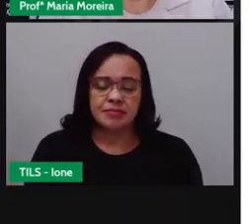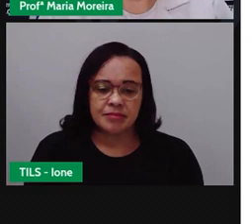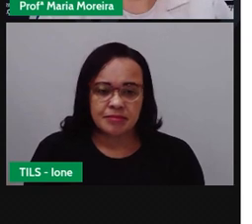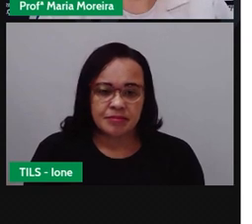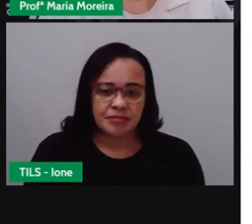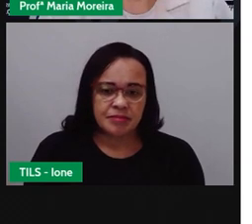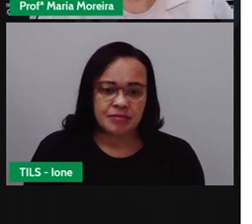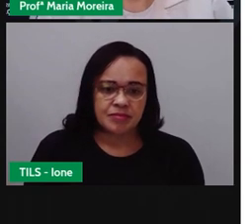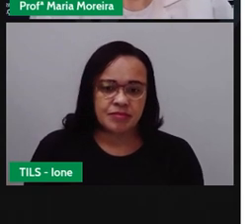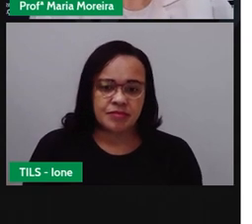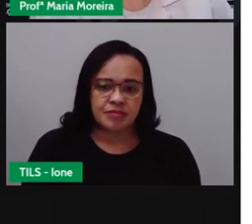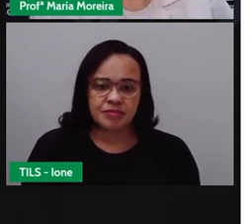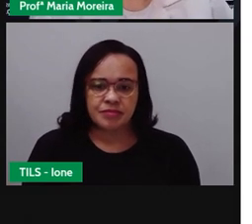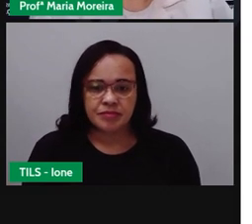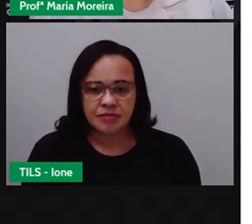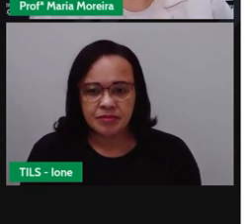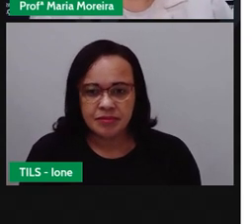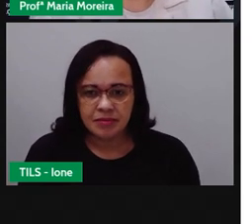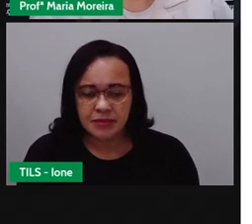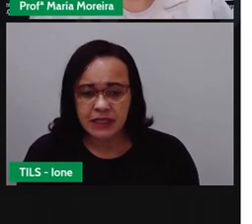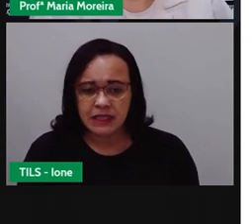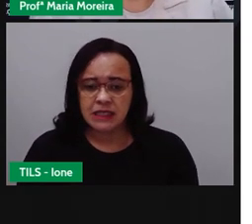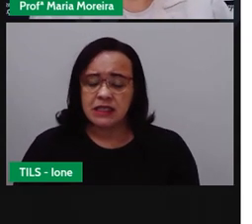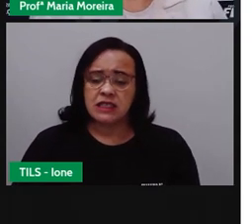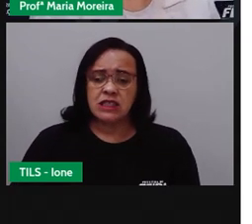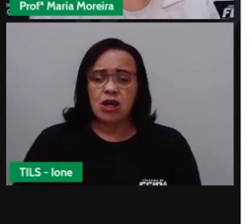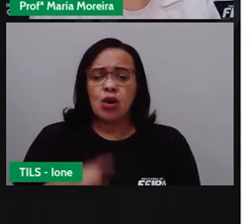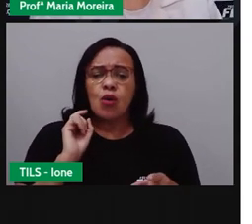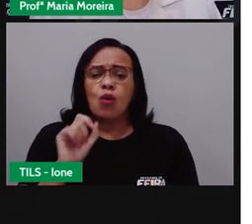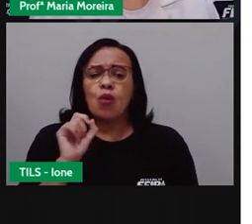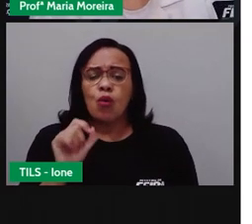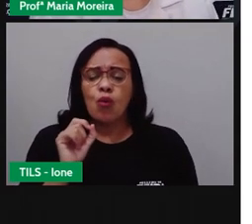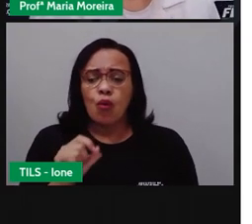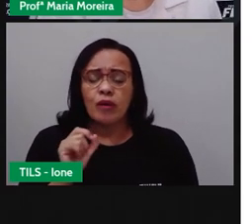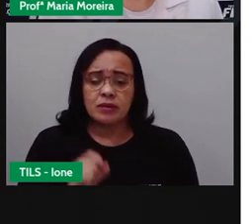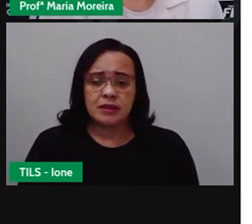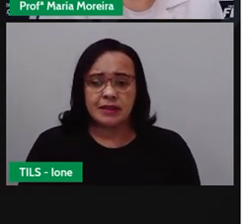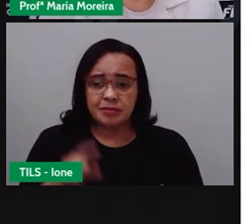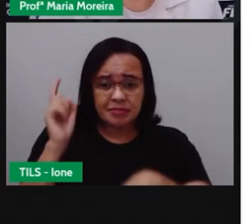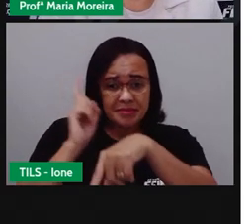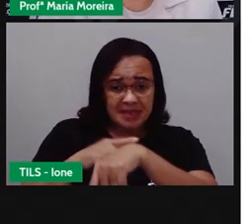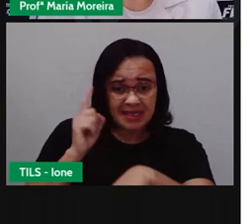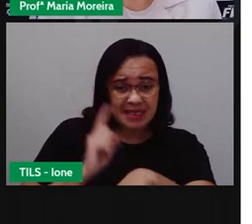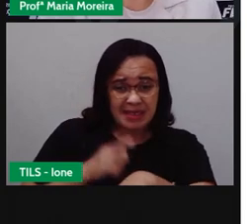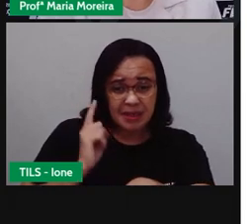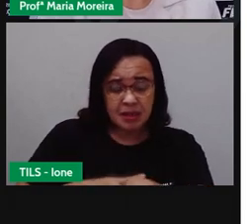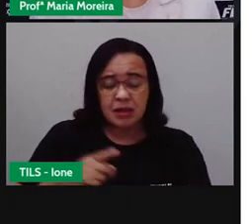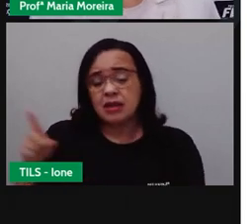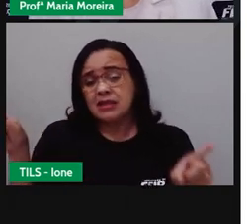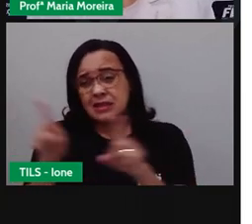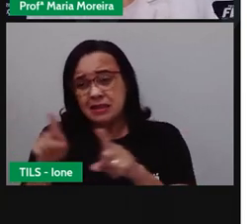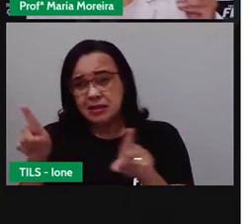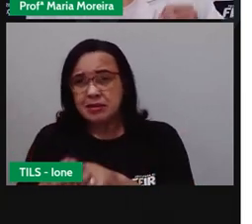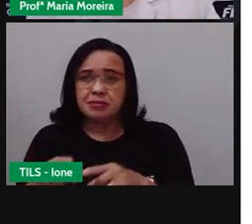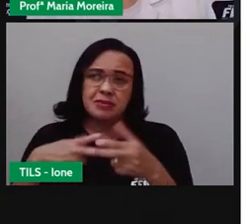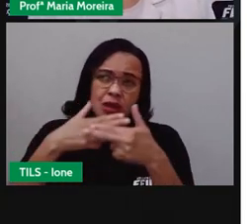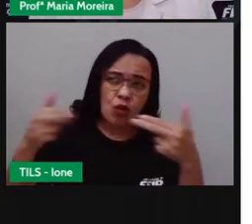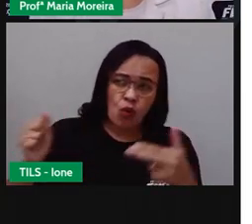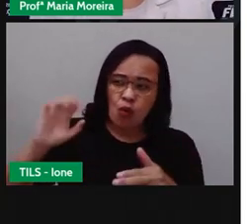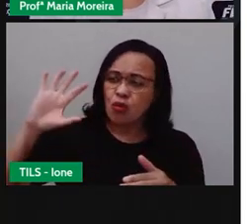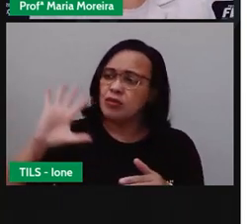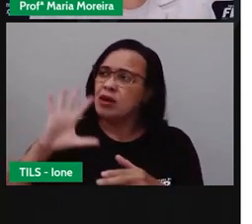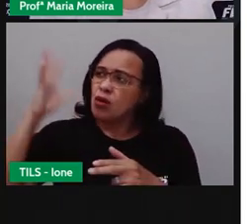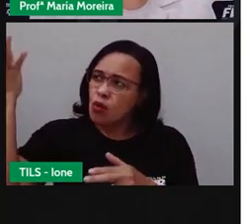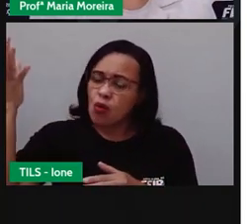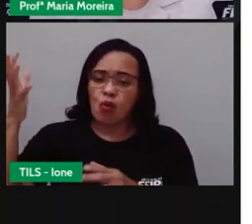Vamos aqui. O tempo e as condições em que ocorre o deslocamento das pessoas dentro de uma cidade impactam muito